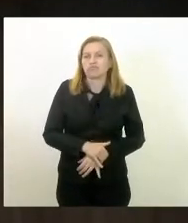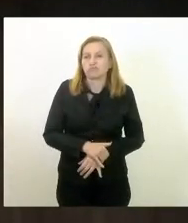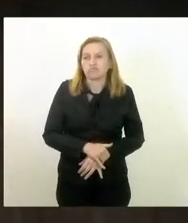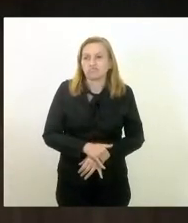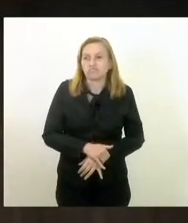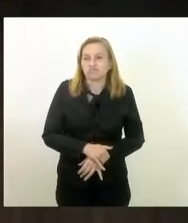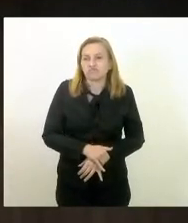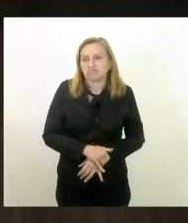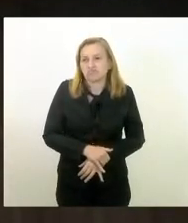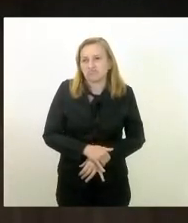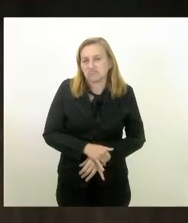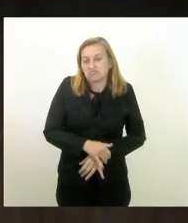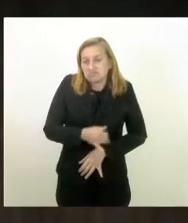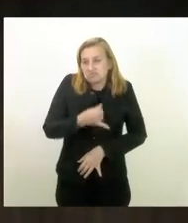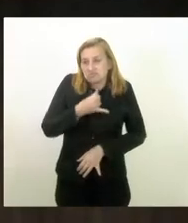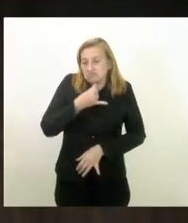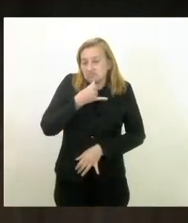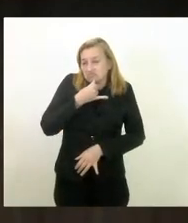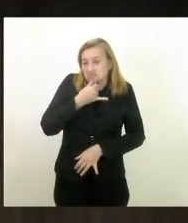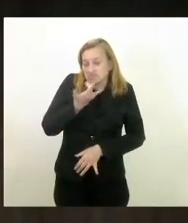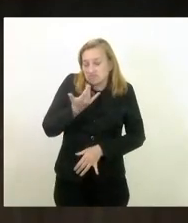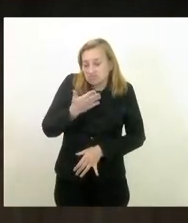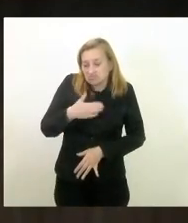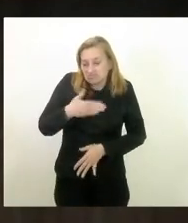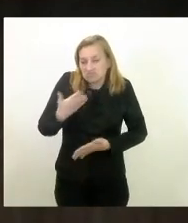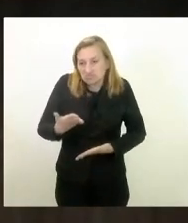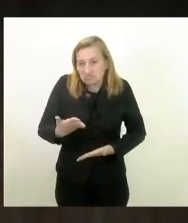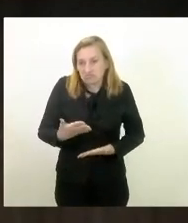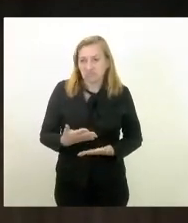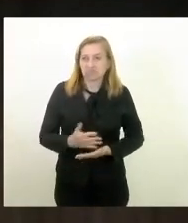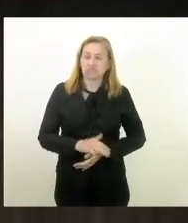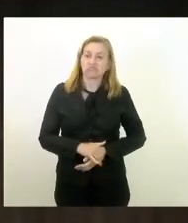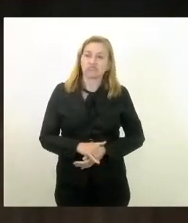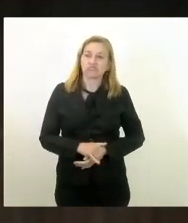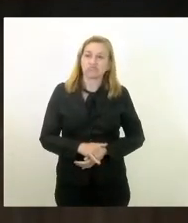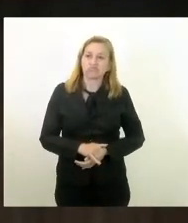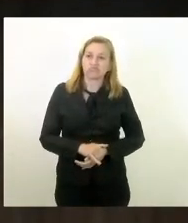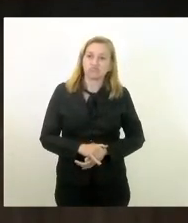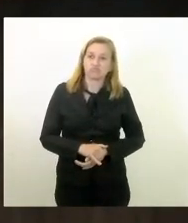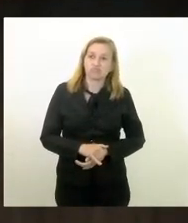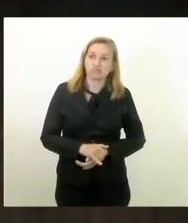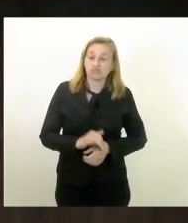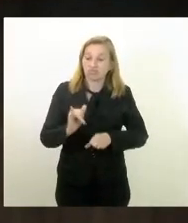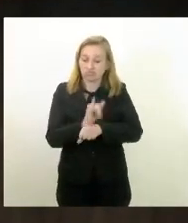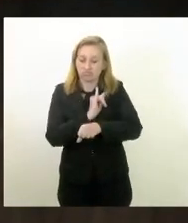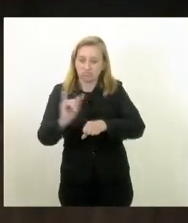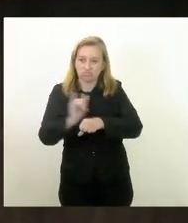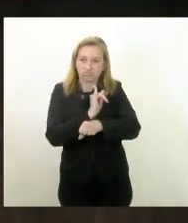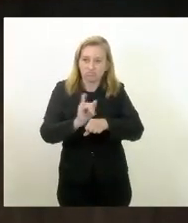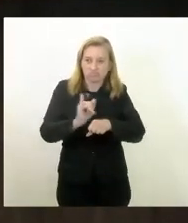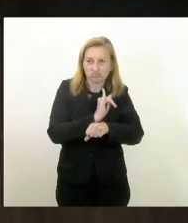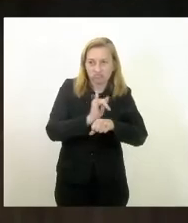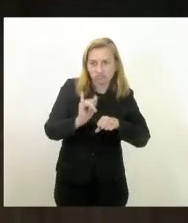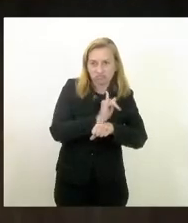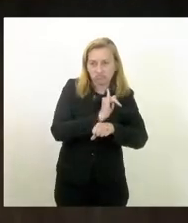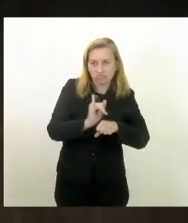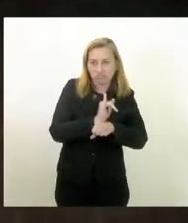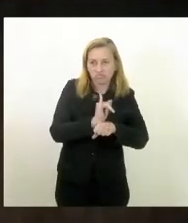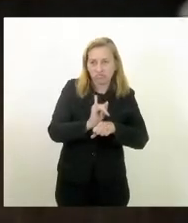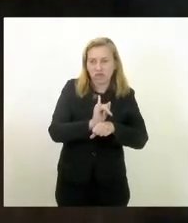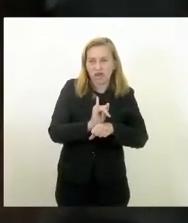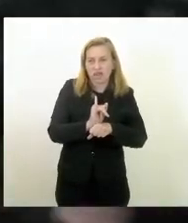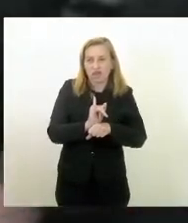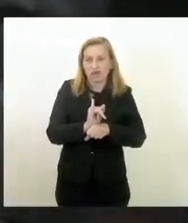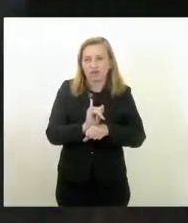indignação essa manobra essa manobra militar feita hoje